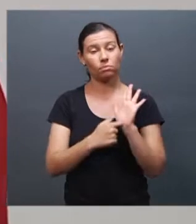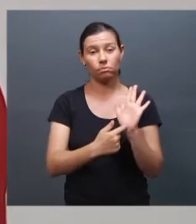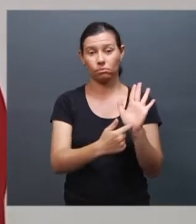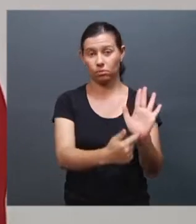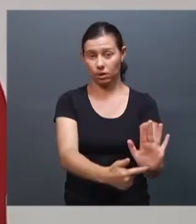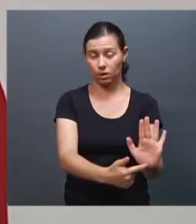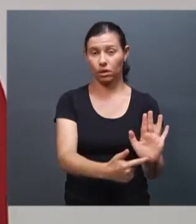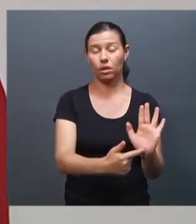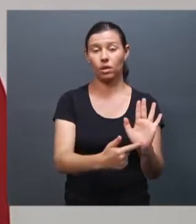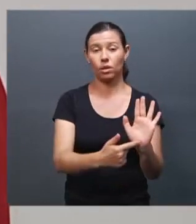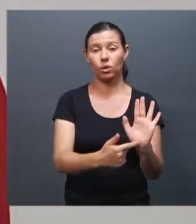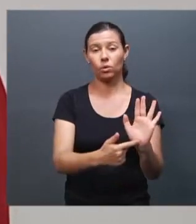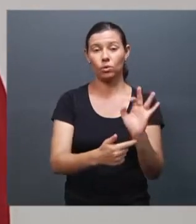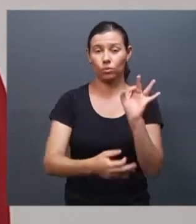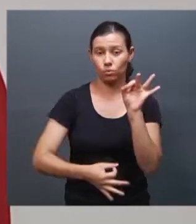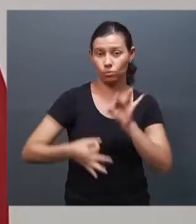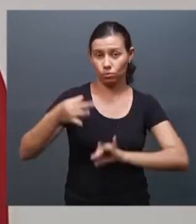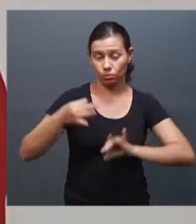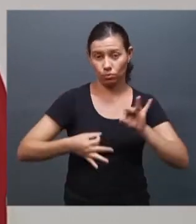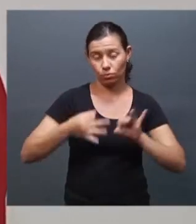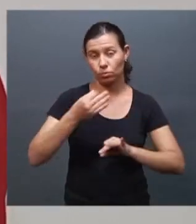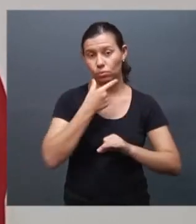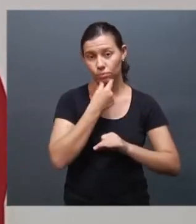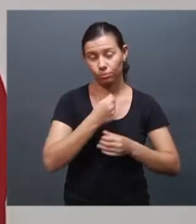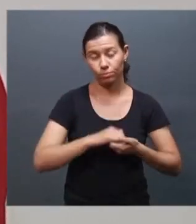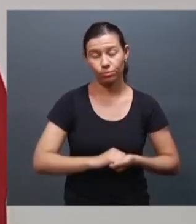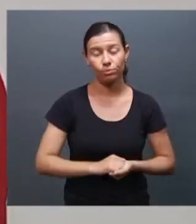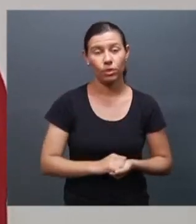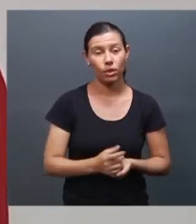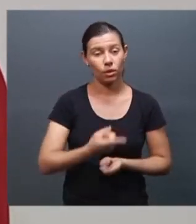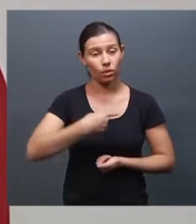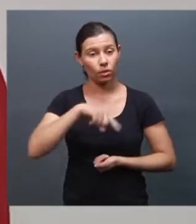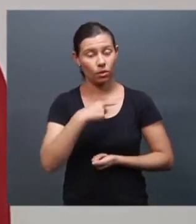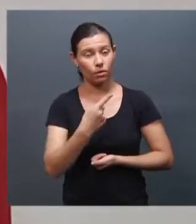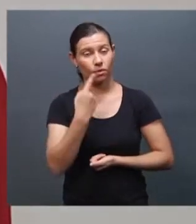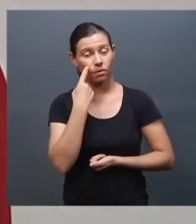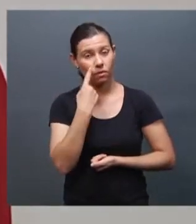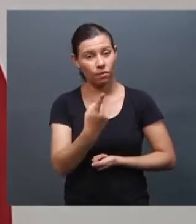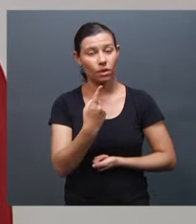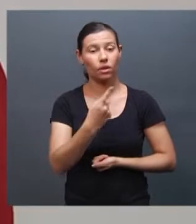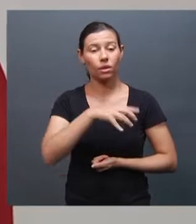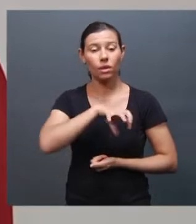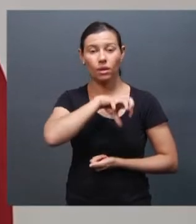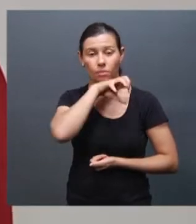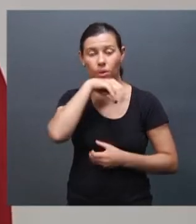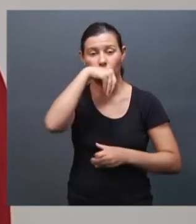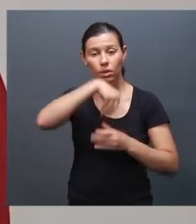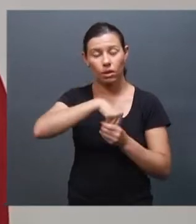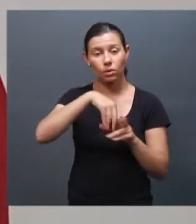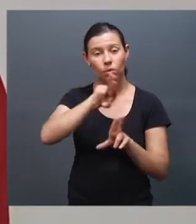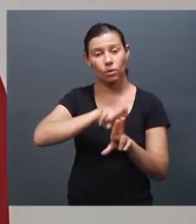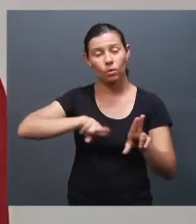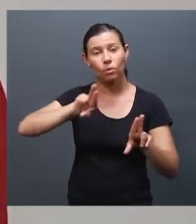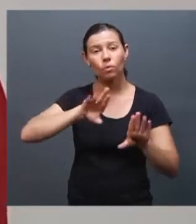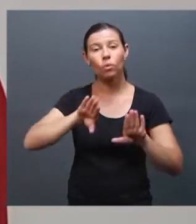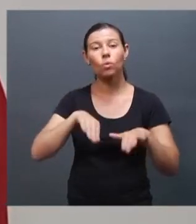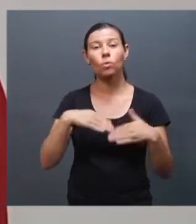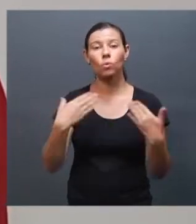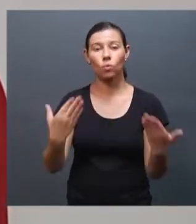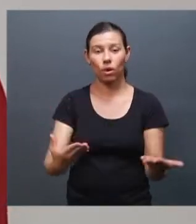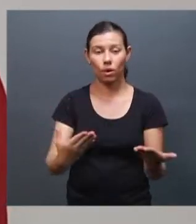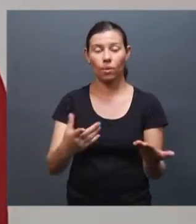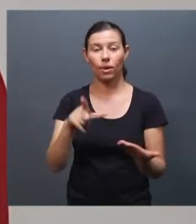que está julgando a situação. Nós queremos identificar nossos animais, nós queremos cadastrar cuidadores